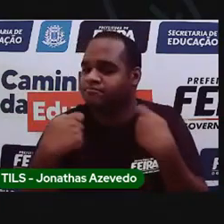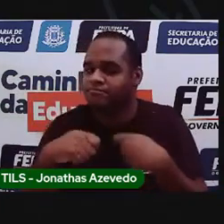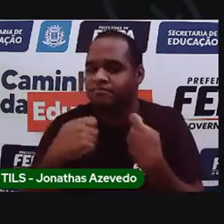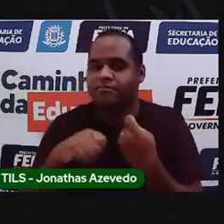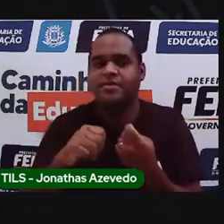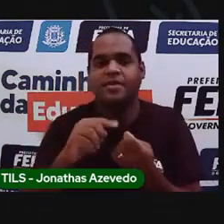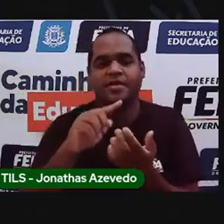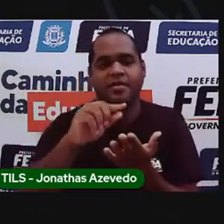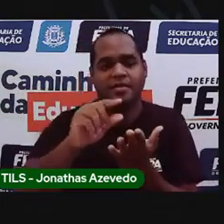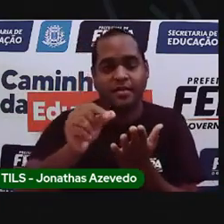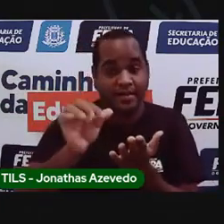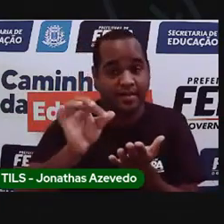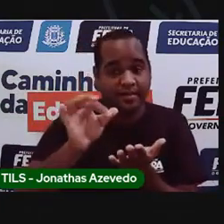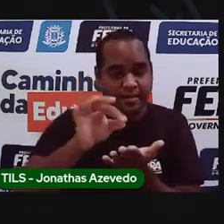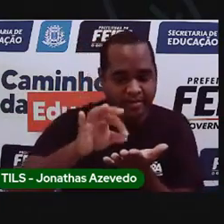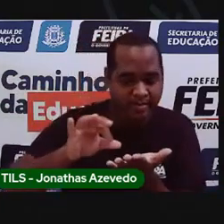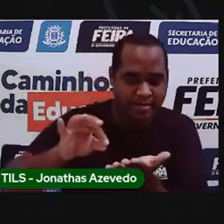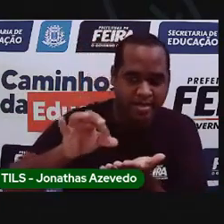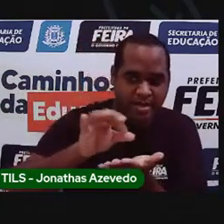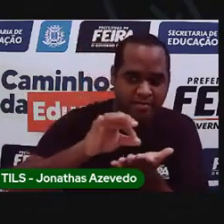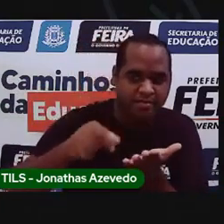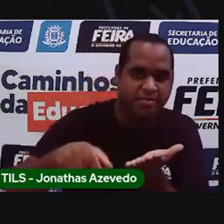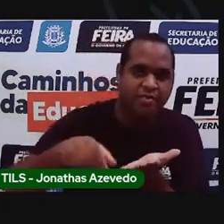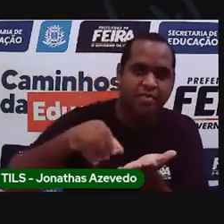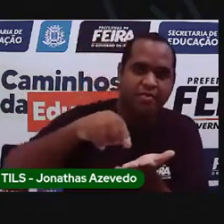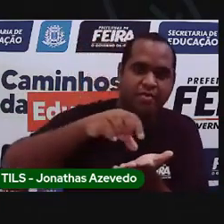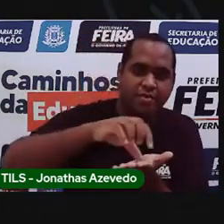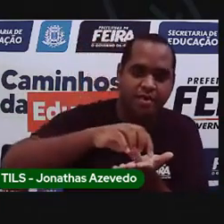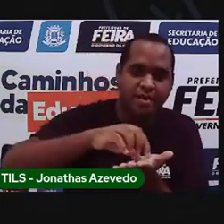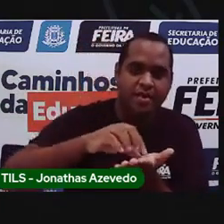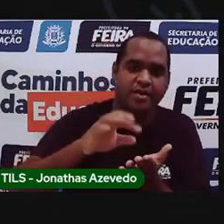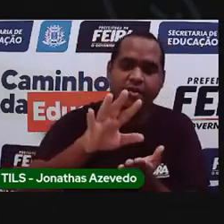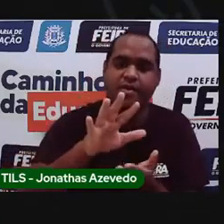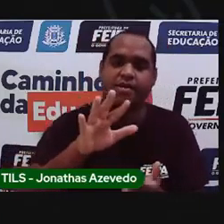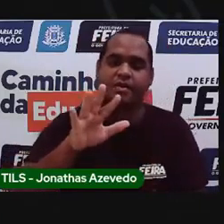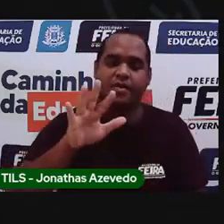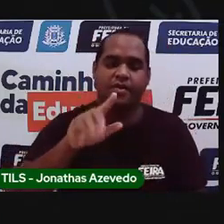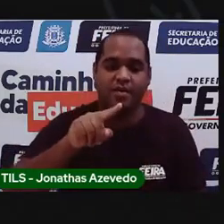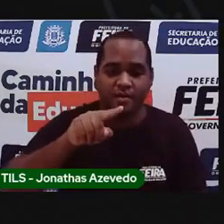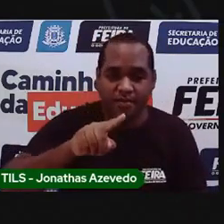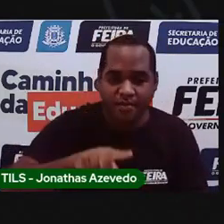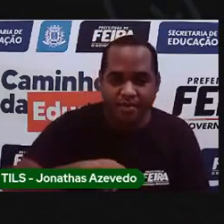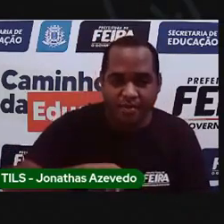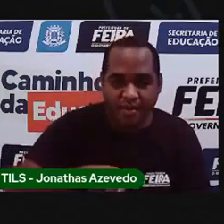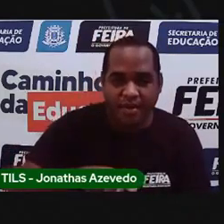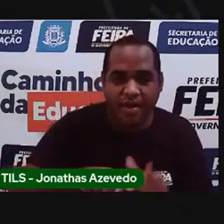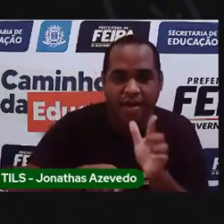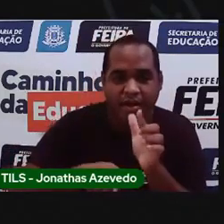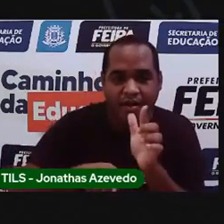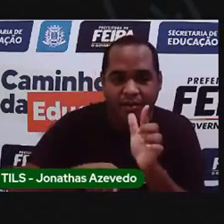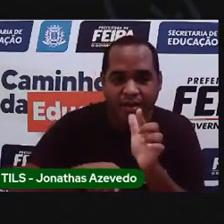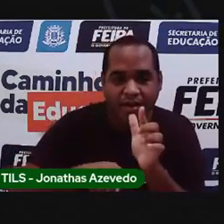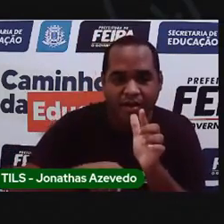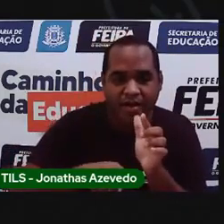ó. Tá vendo, ó? Ó. E você vai colocar na água com pimenta, ó.